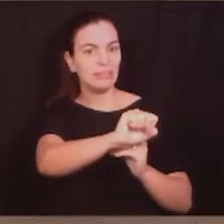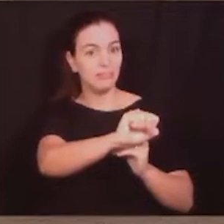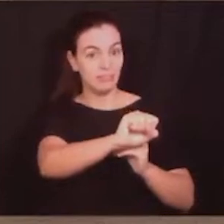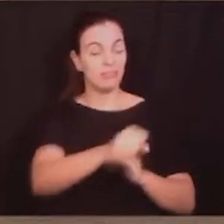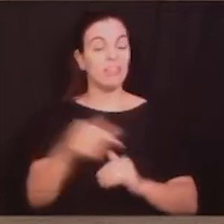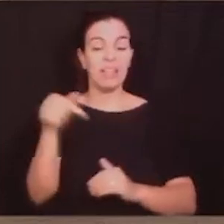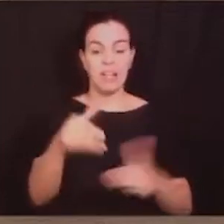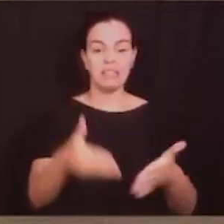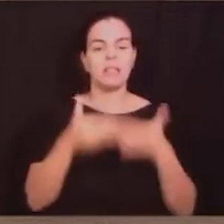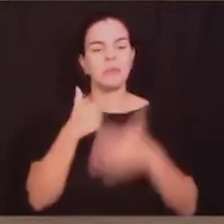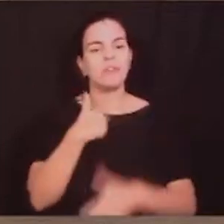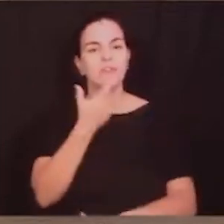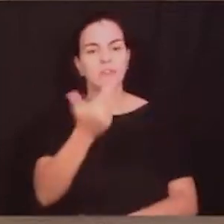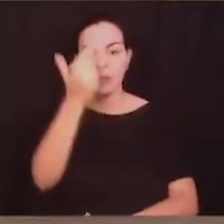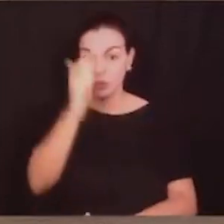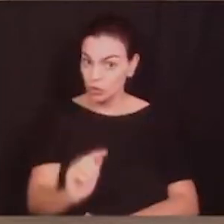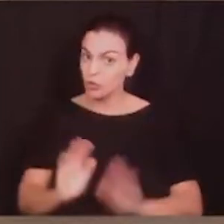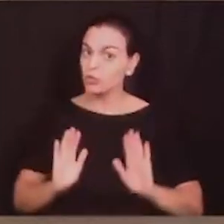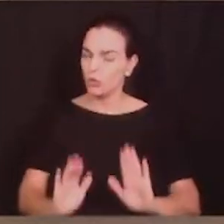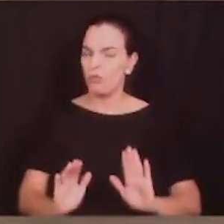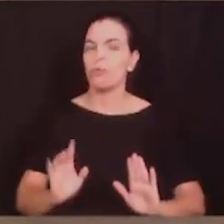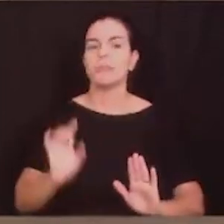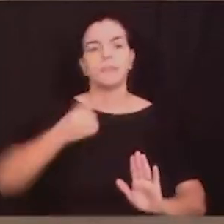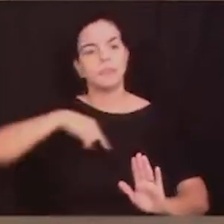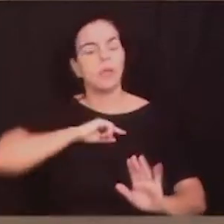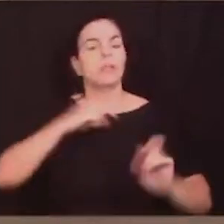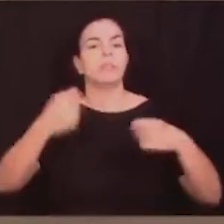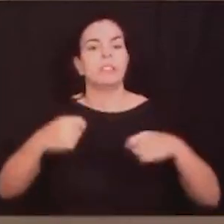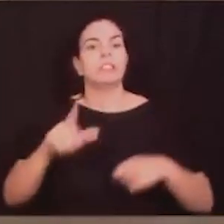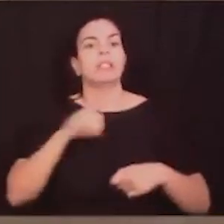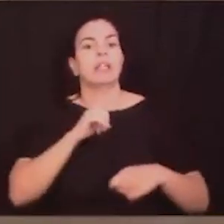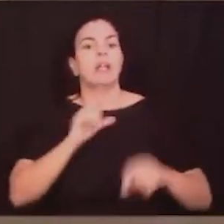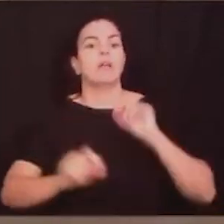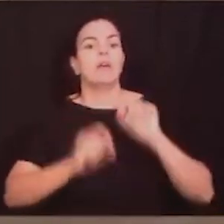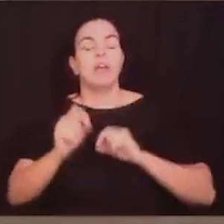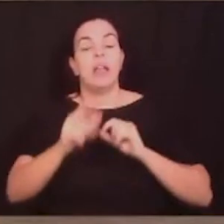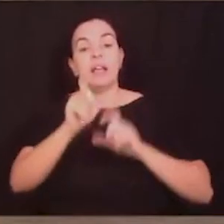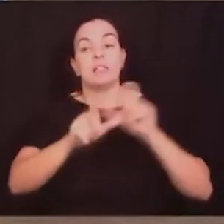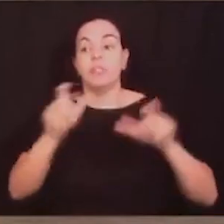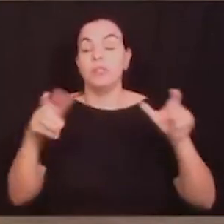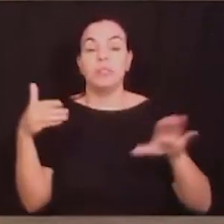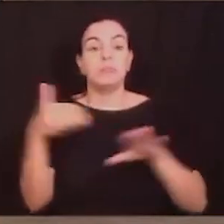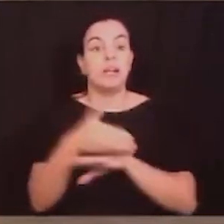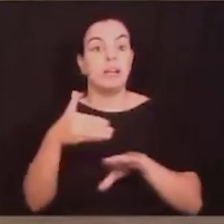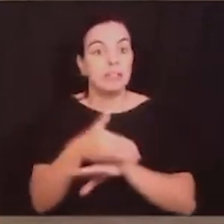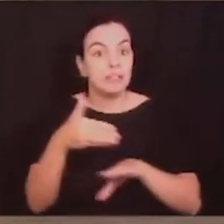é apenas para que nós possamos ter a participação da população, da sociedade civil organizada,